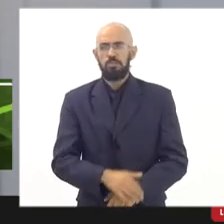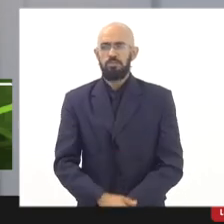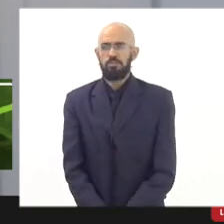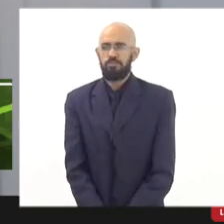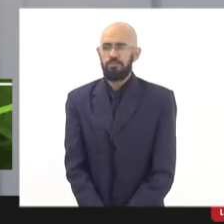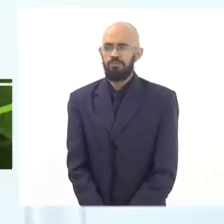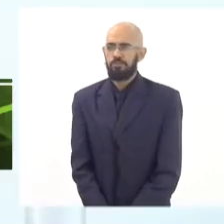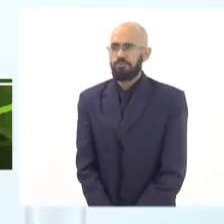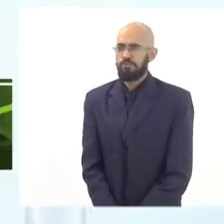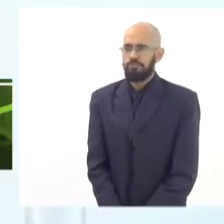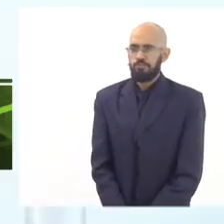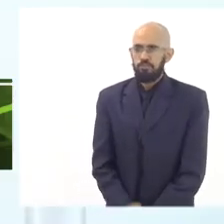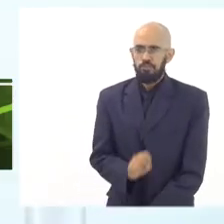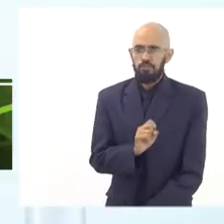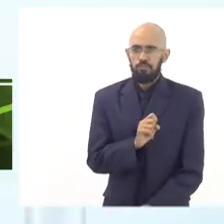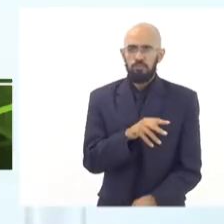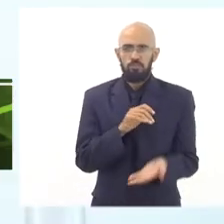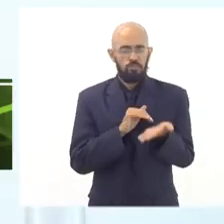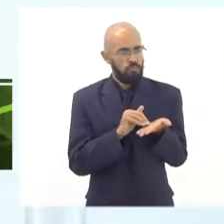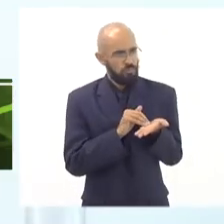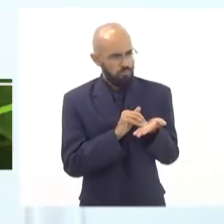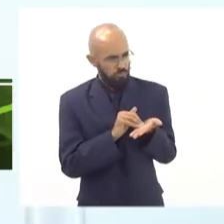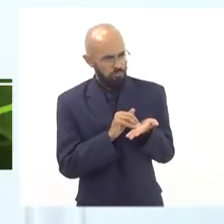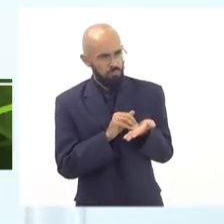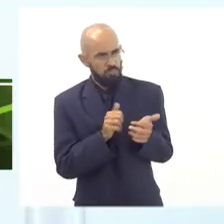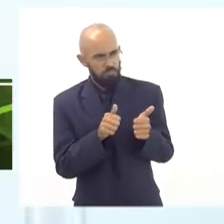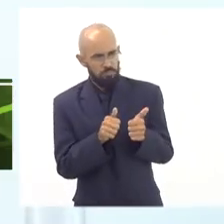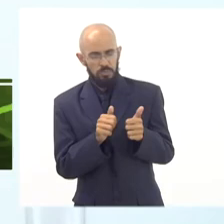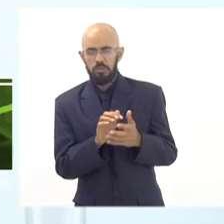Secretário, o senhor está me escutando?